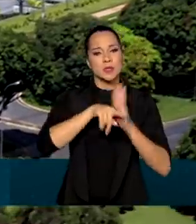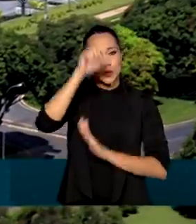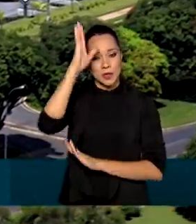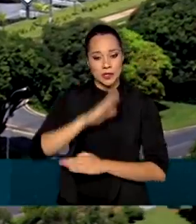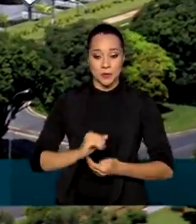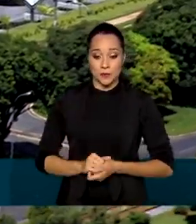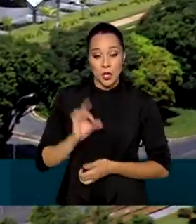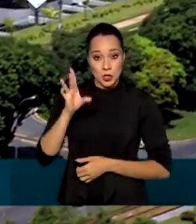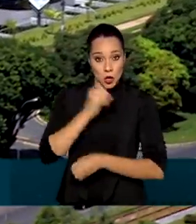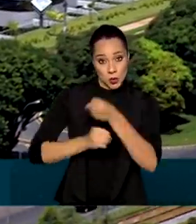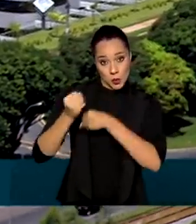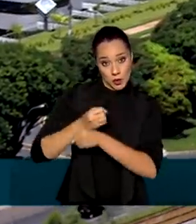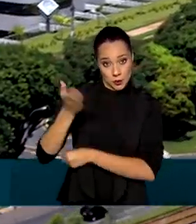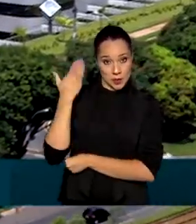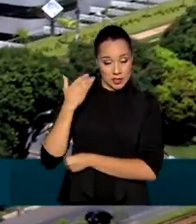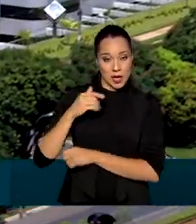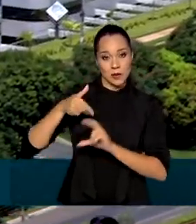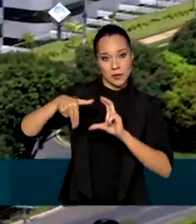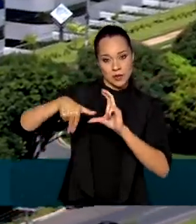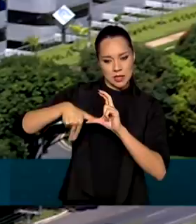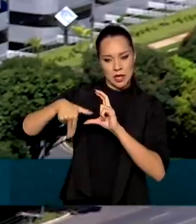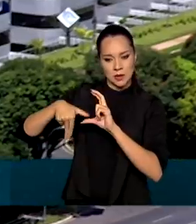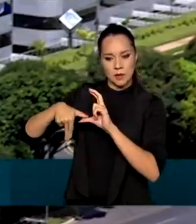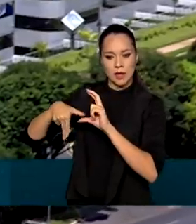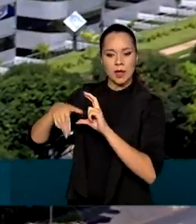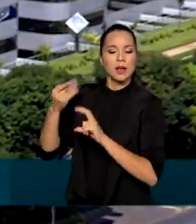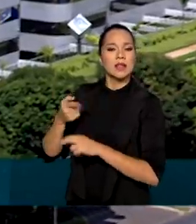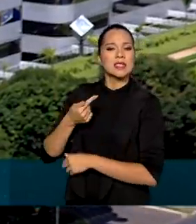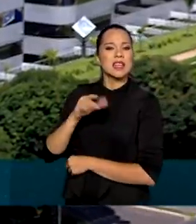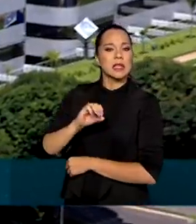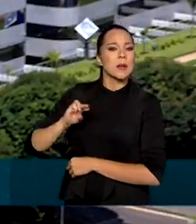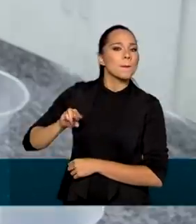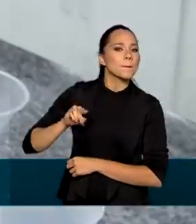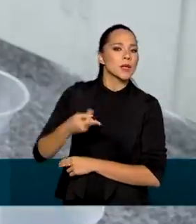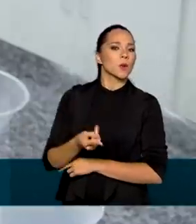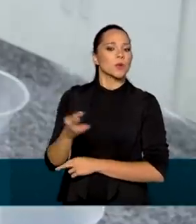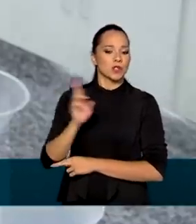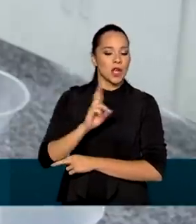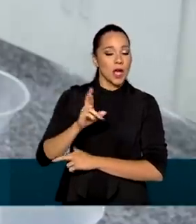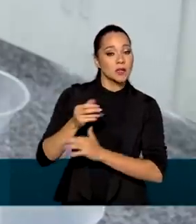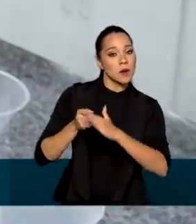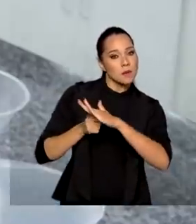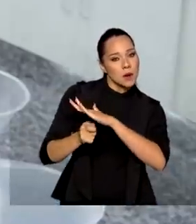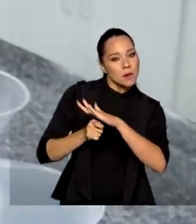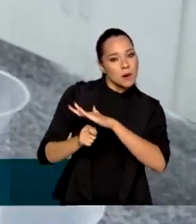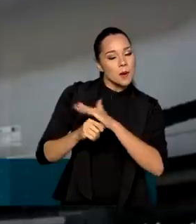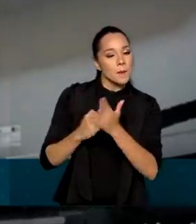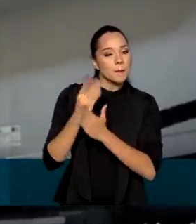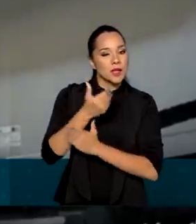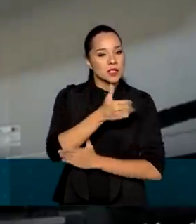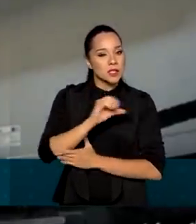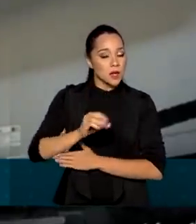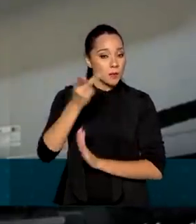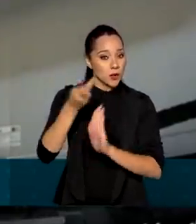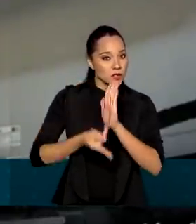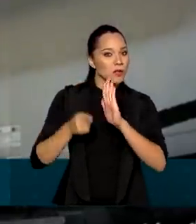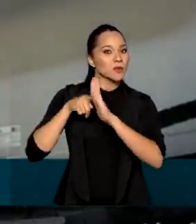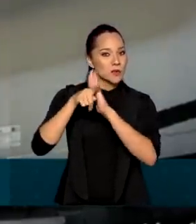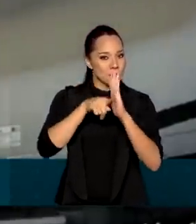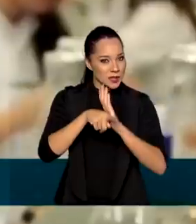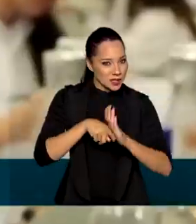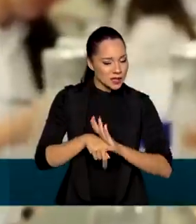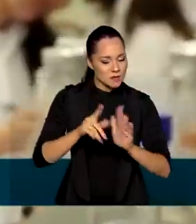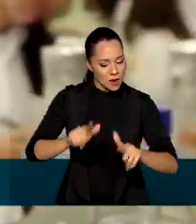Somente no ano passado, o CNPq destinou 70 milhões de reais para financiar mais de 100 projetos de pesquisa